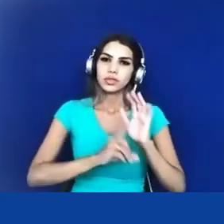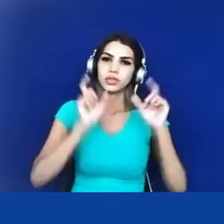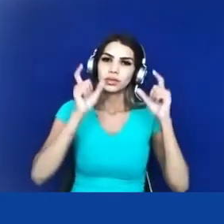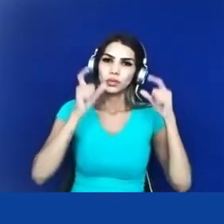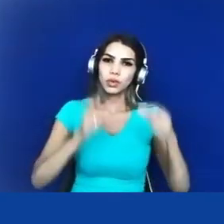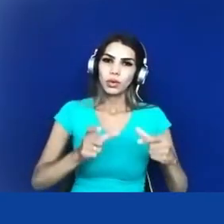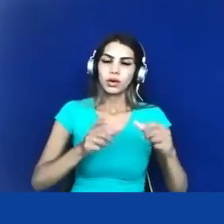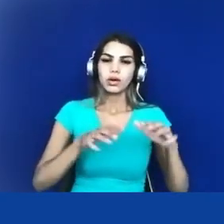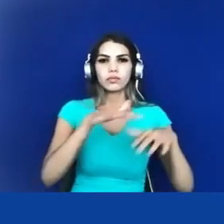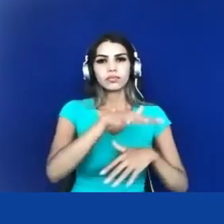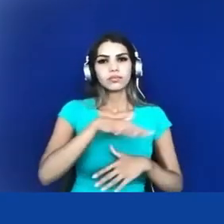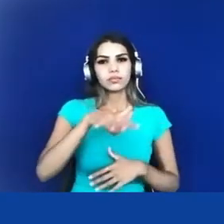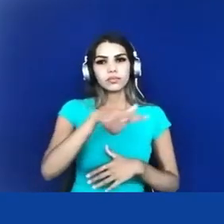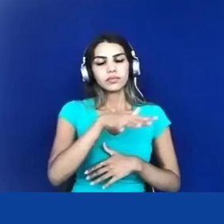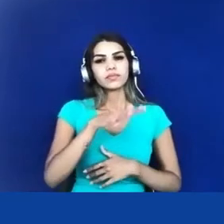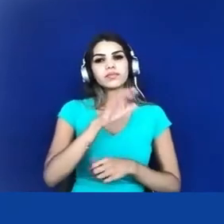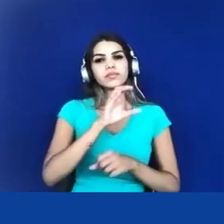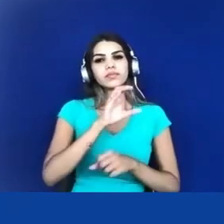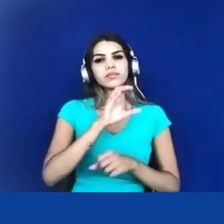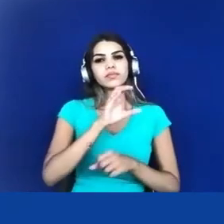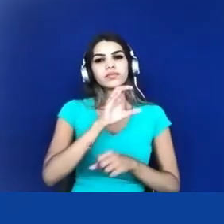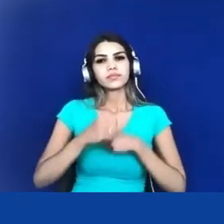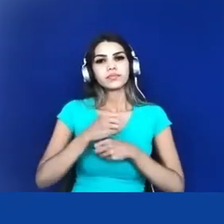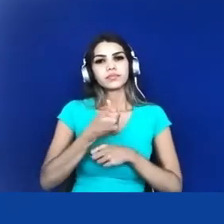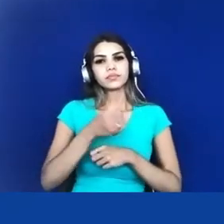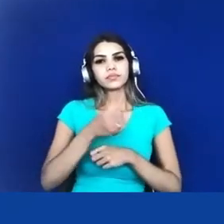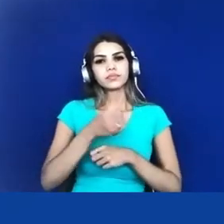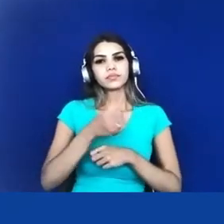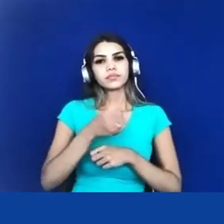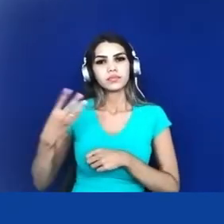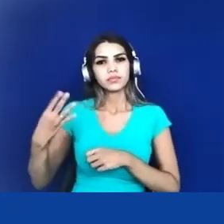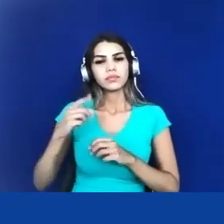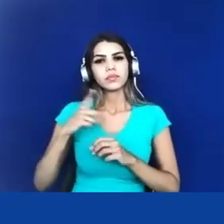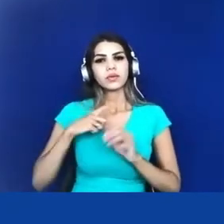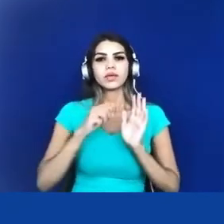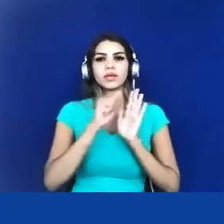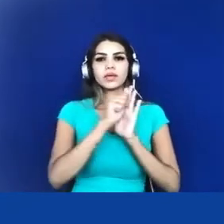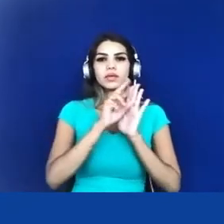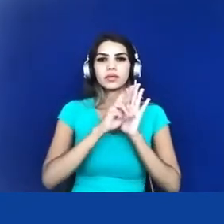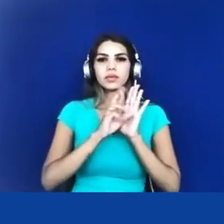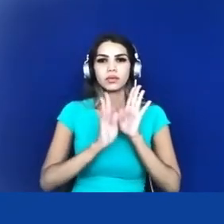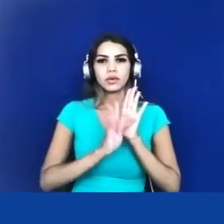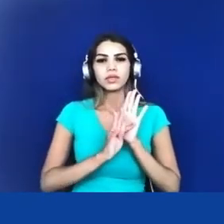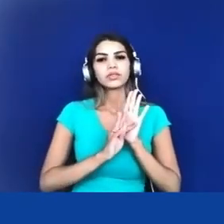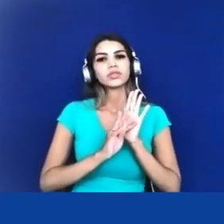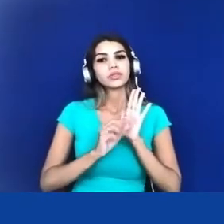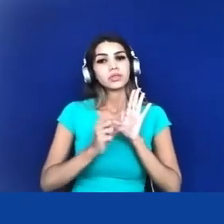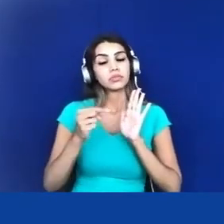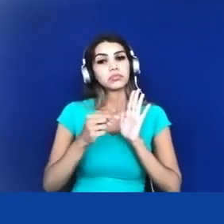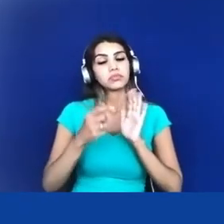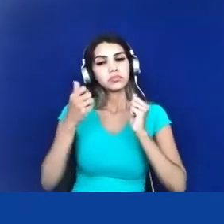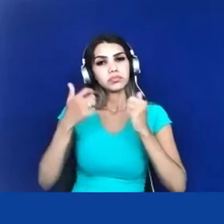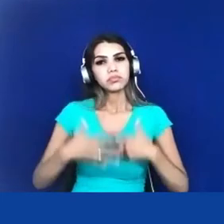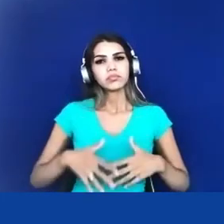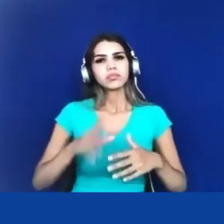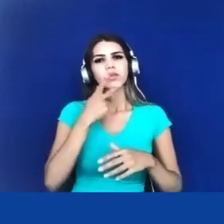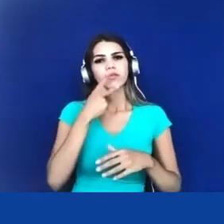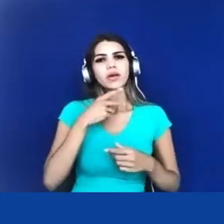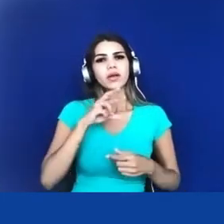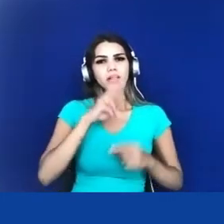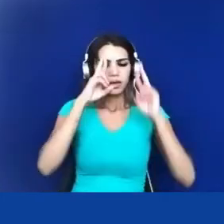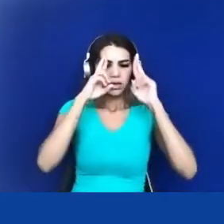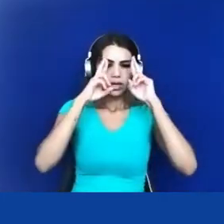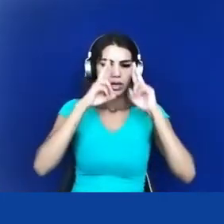1934 por exemplo no artigo 129 dizia que seriam respeitadas então as posses das terras